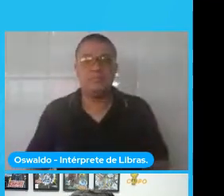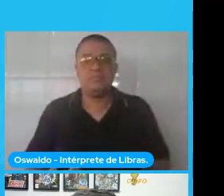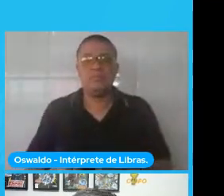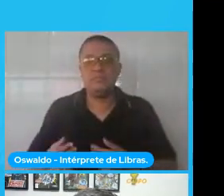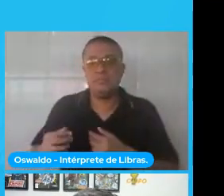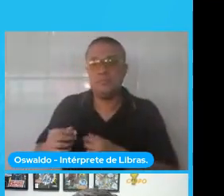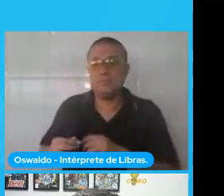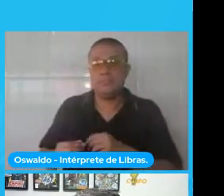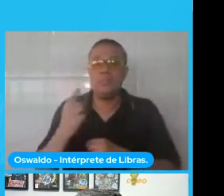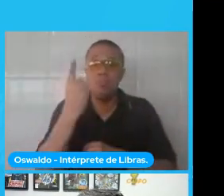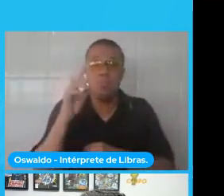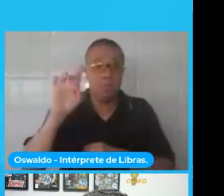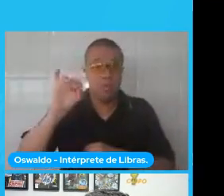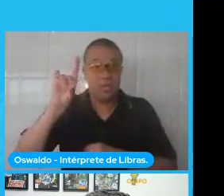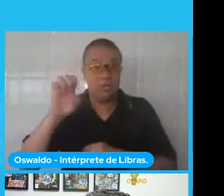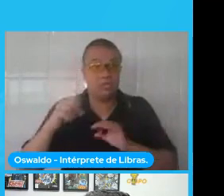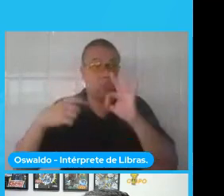rede